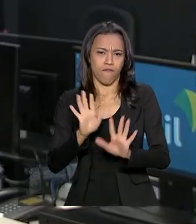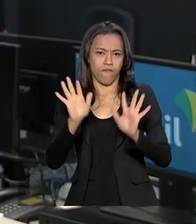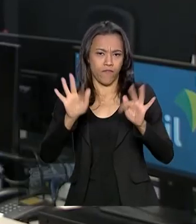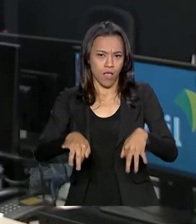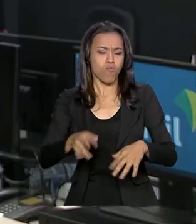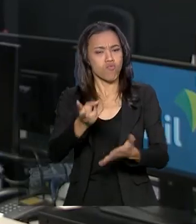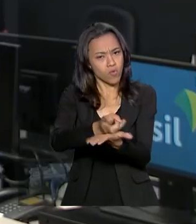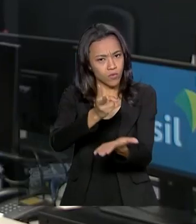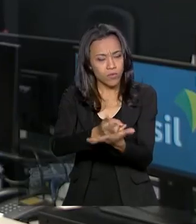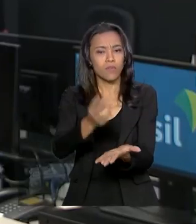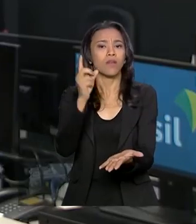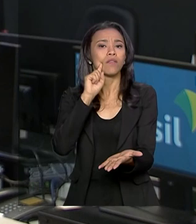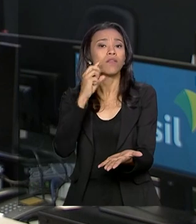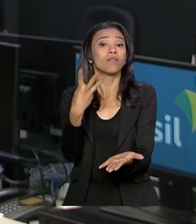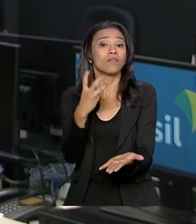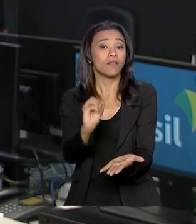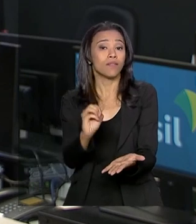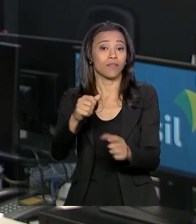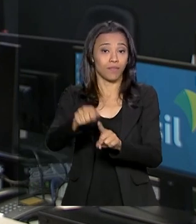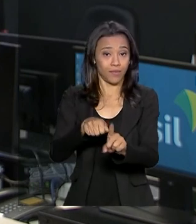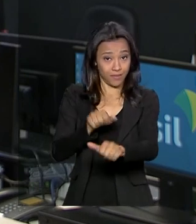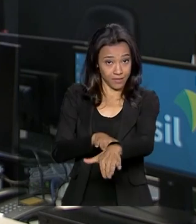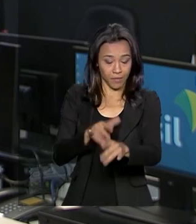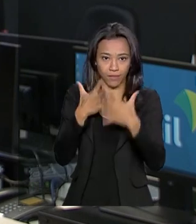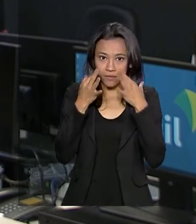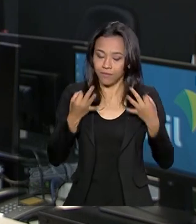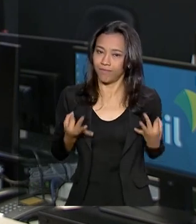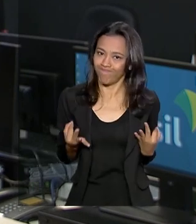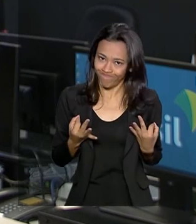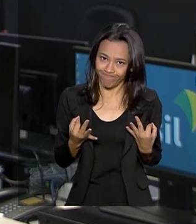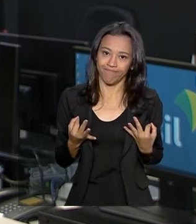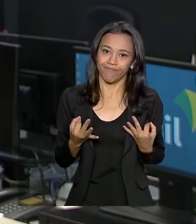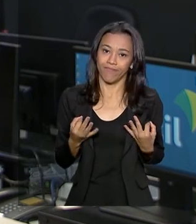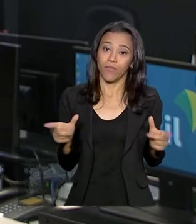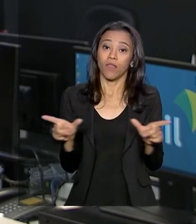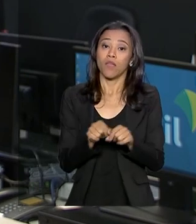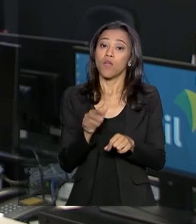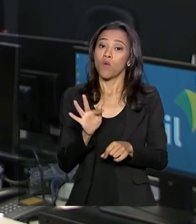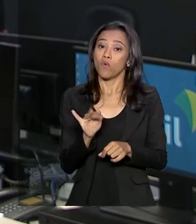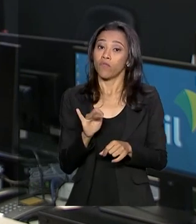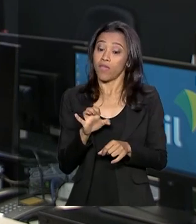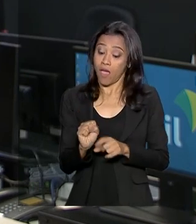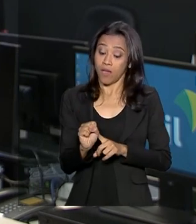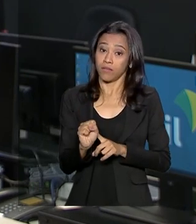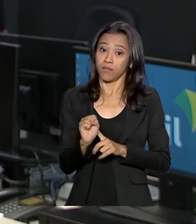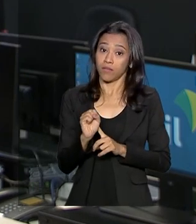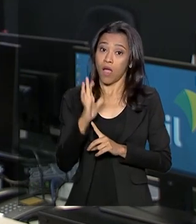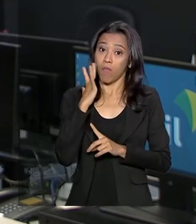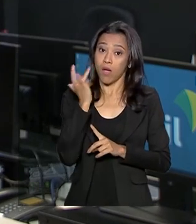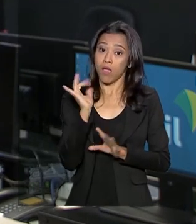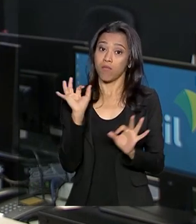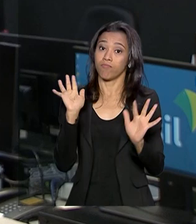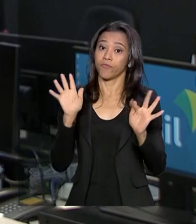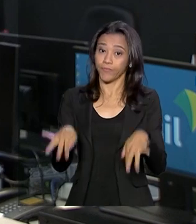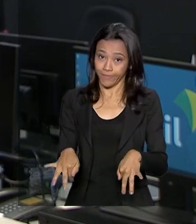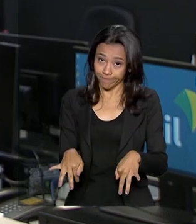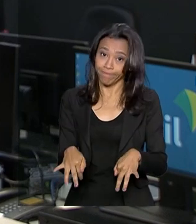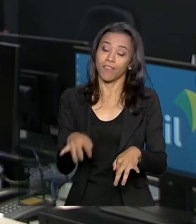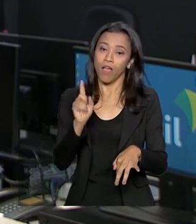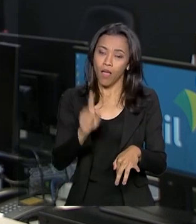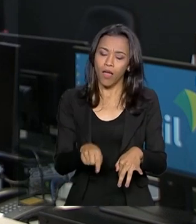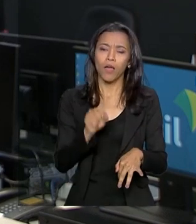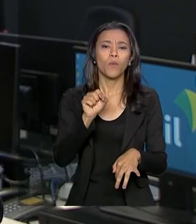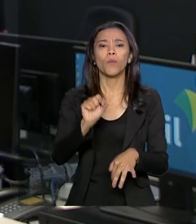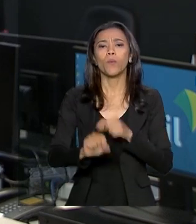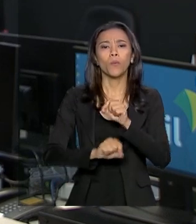dia 30 de setembro. Agora, atenção. No caso do Fies, o prazo termina amanhã. O processo é feito pelo